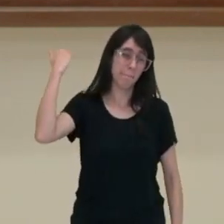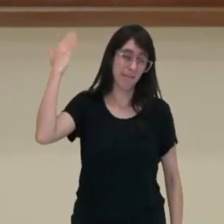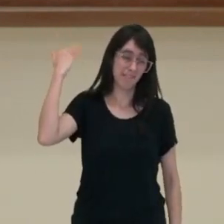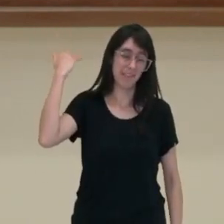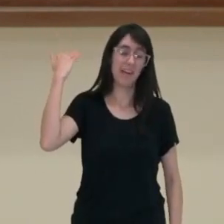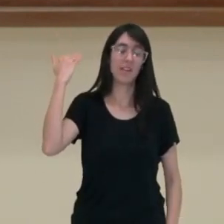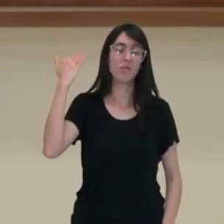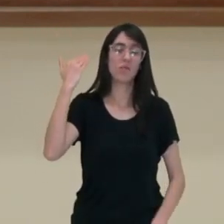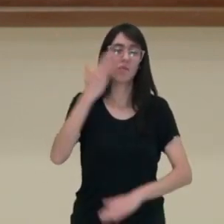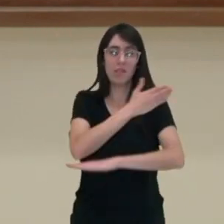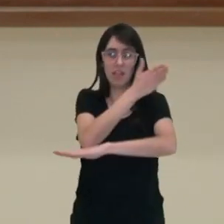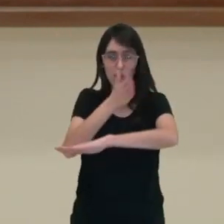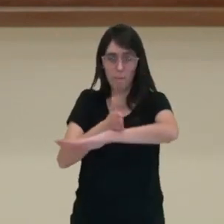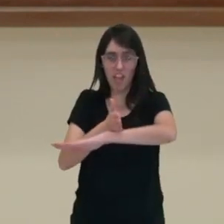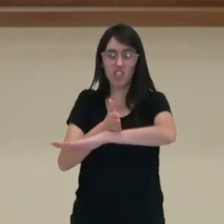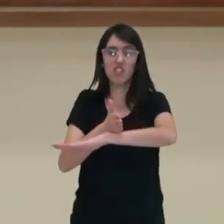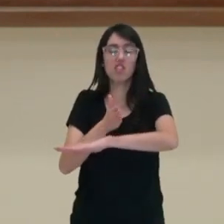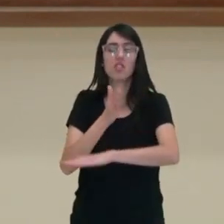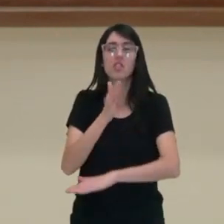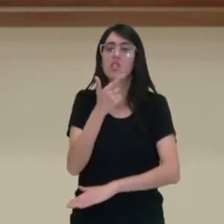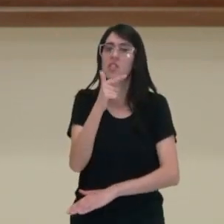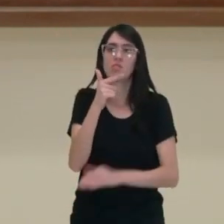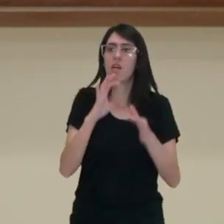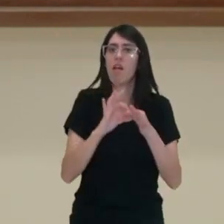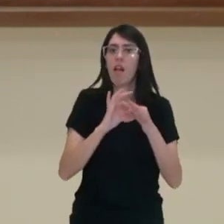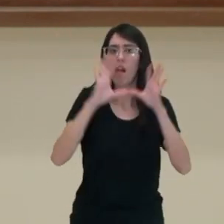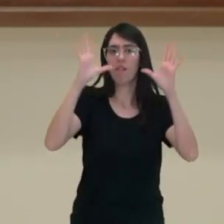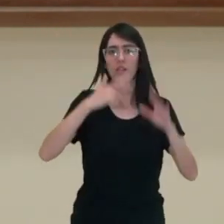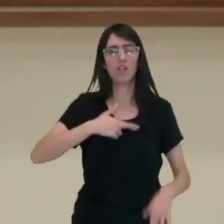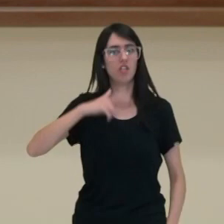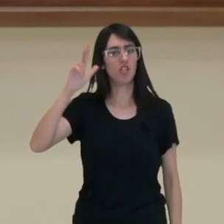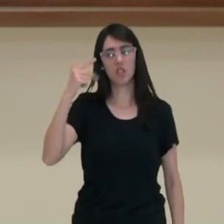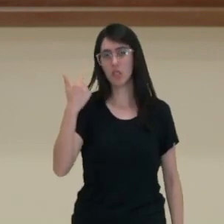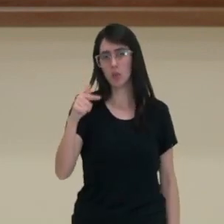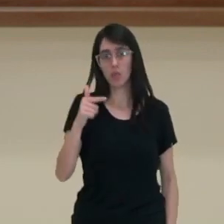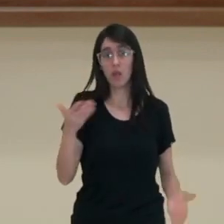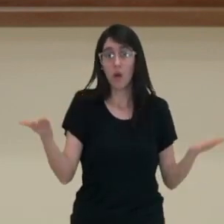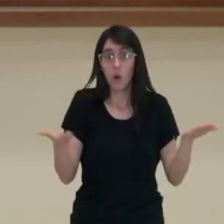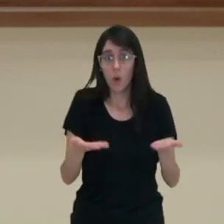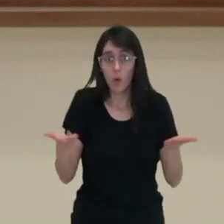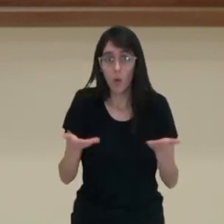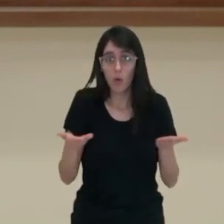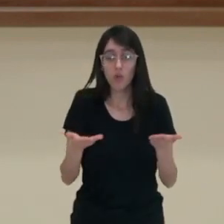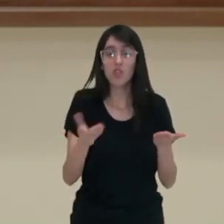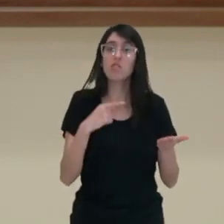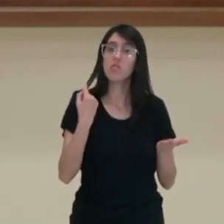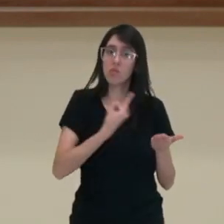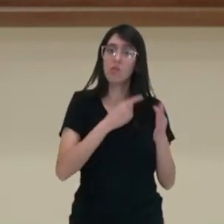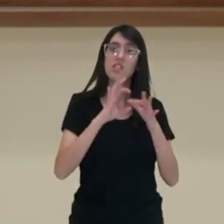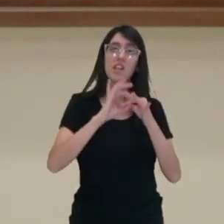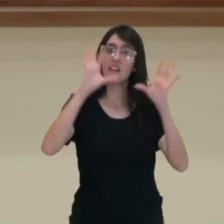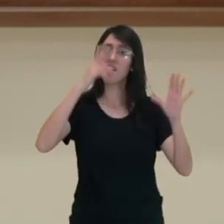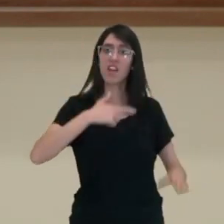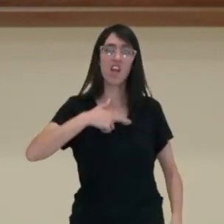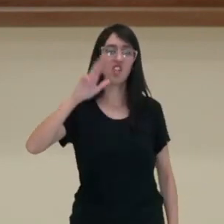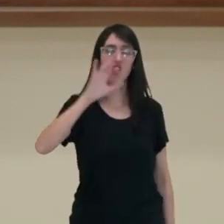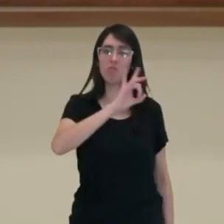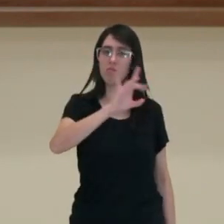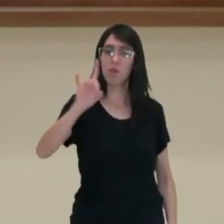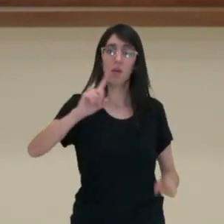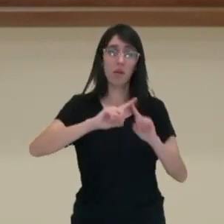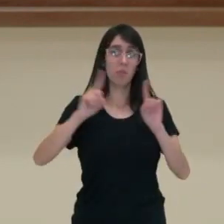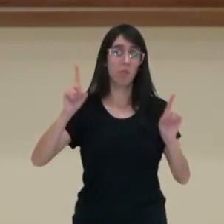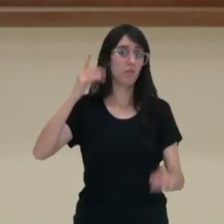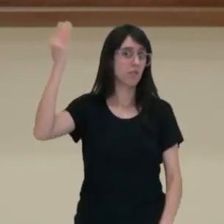tinham essa possibilidade. Então ter liberdade religiosa hoje é algo que desfrutamos, mas que nem sempre foi assim.